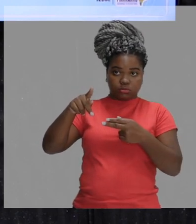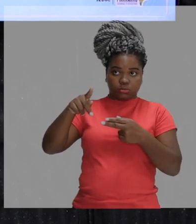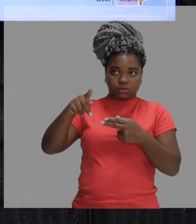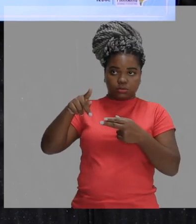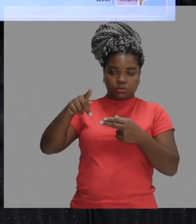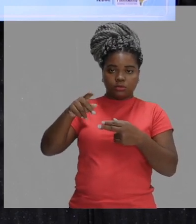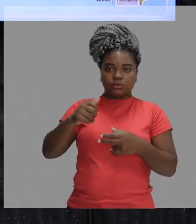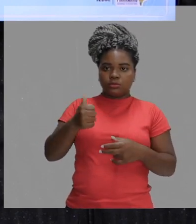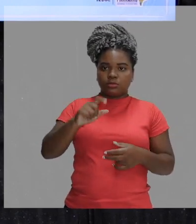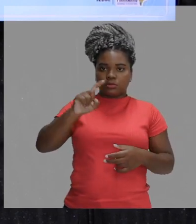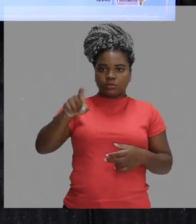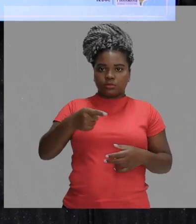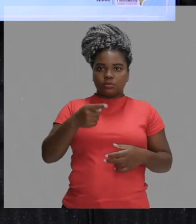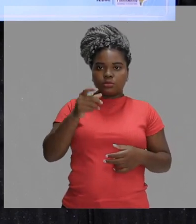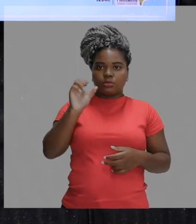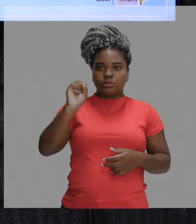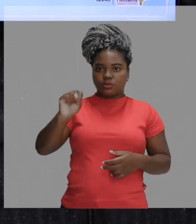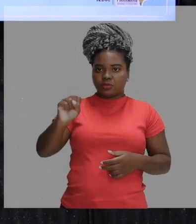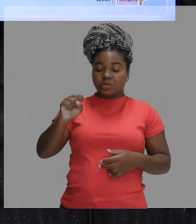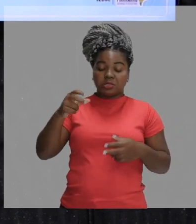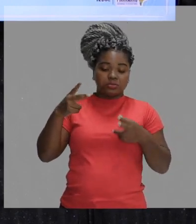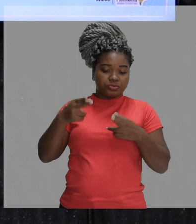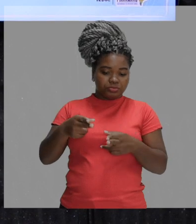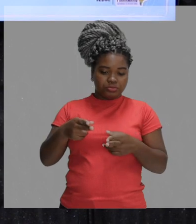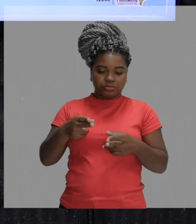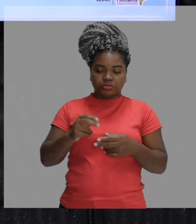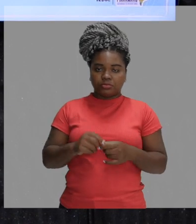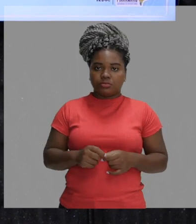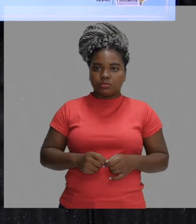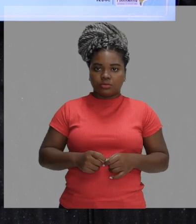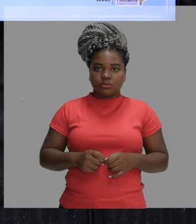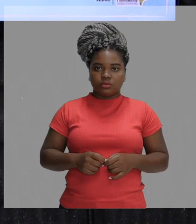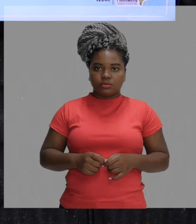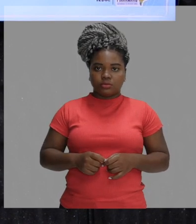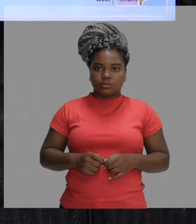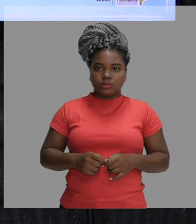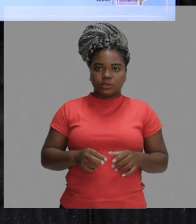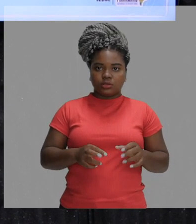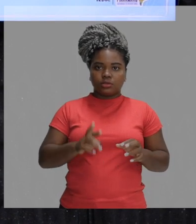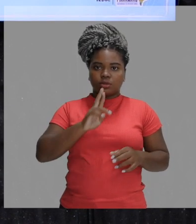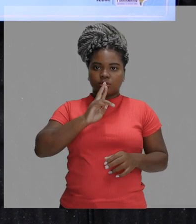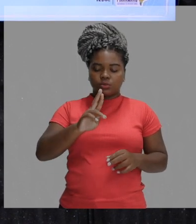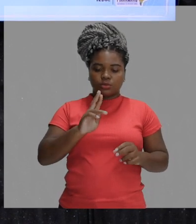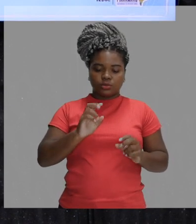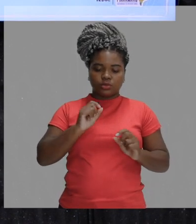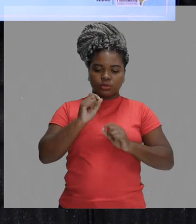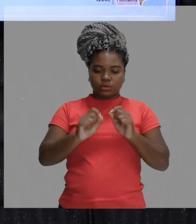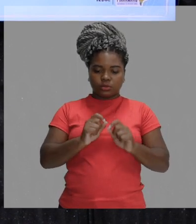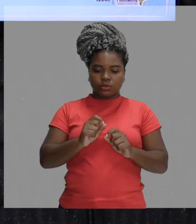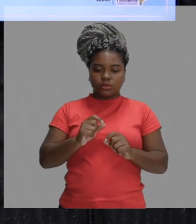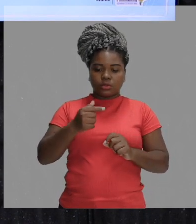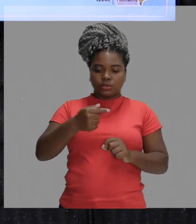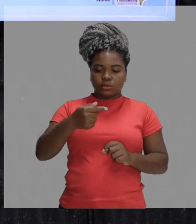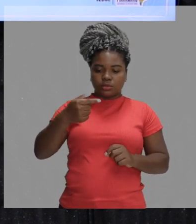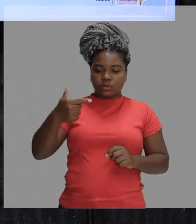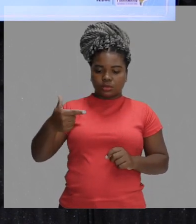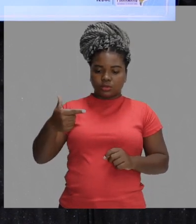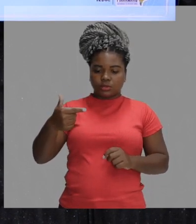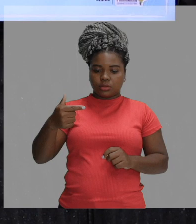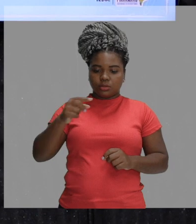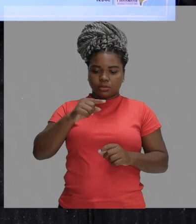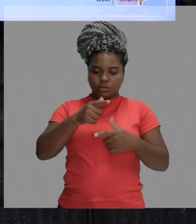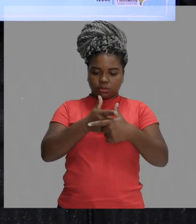o I1,8 também é o mesmo eles vão se dividir nós vamos ficar no final com 72 sobre 48